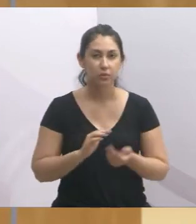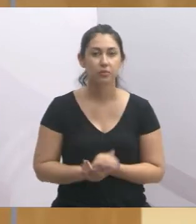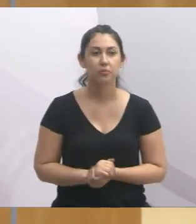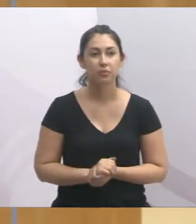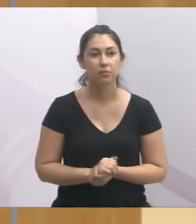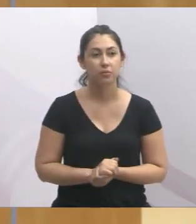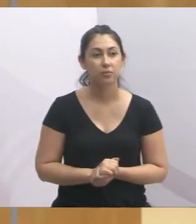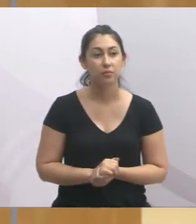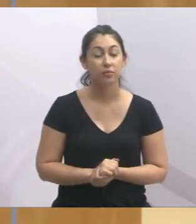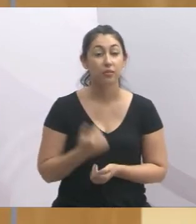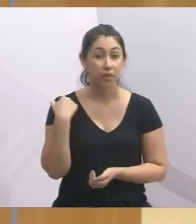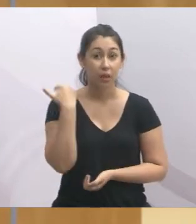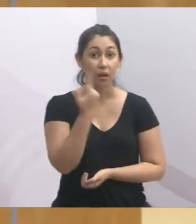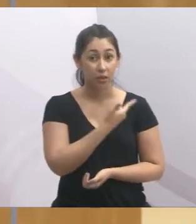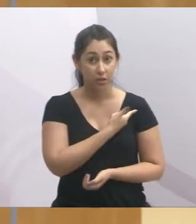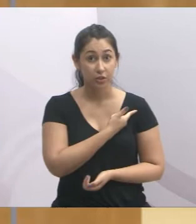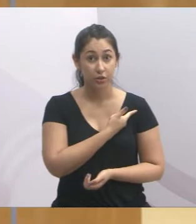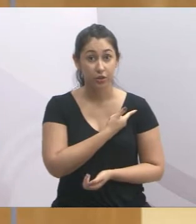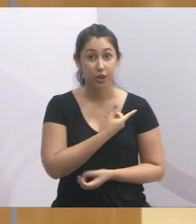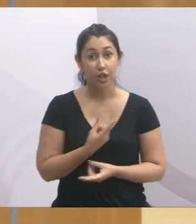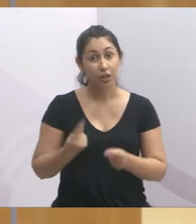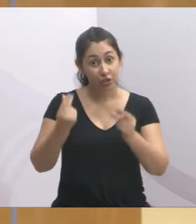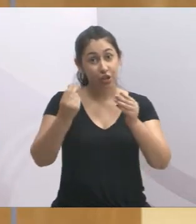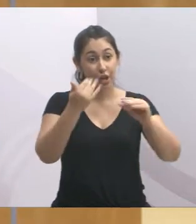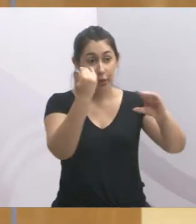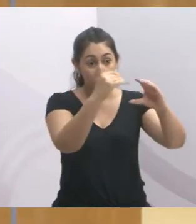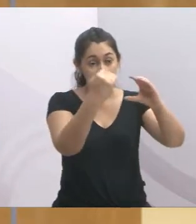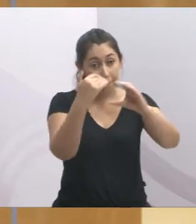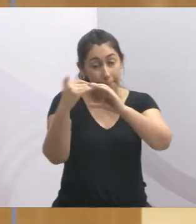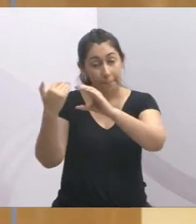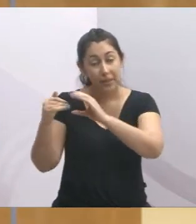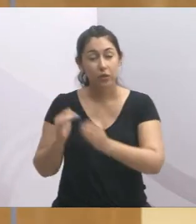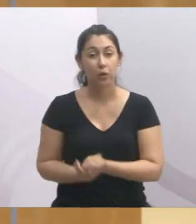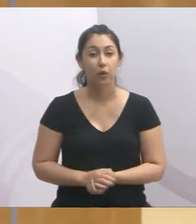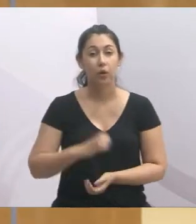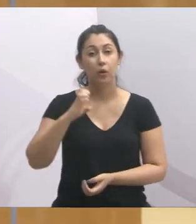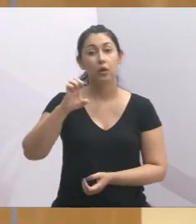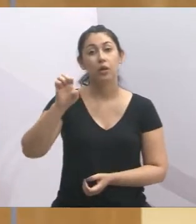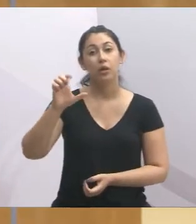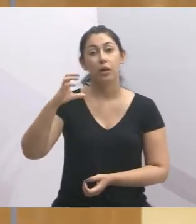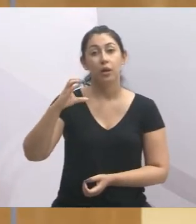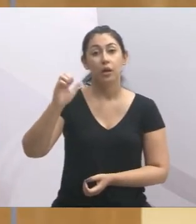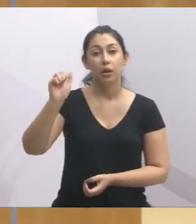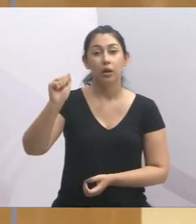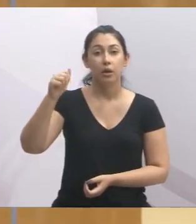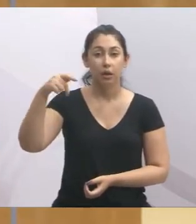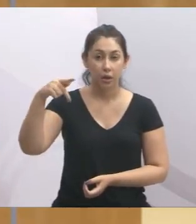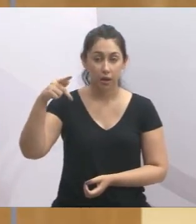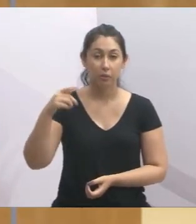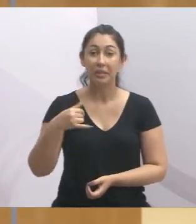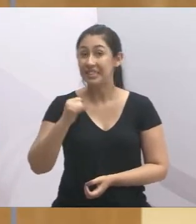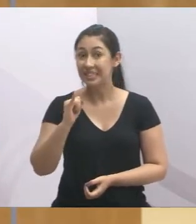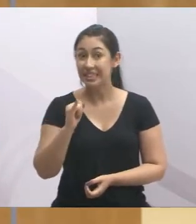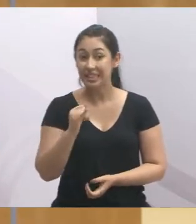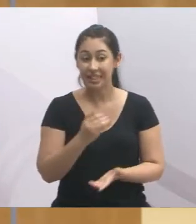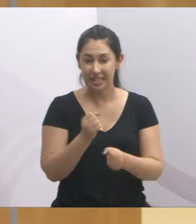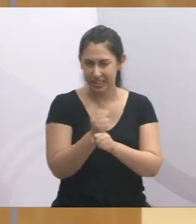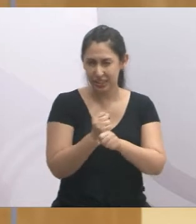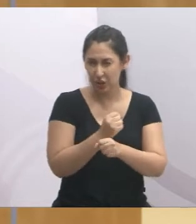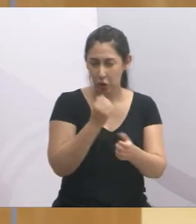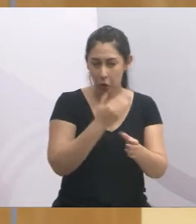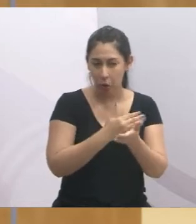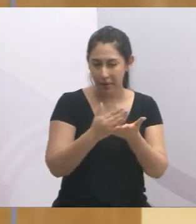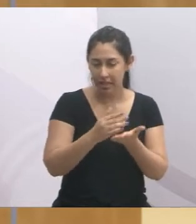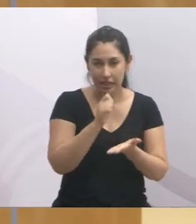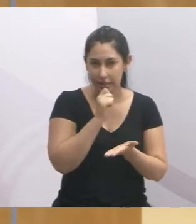cidade, a qual a gente destinou as emendas positivas. CECAP, né? Que se não começar ainda esse ano, que eu acho difícil, mas o